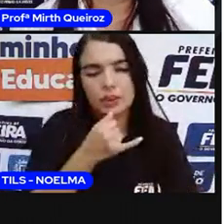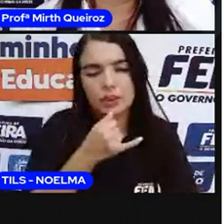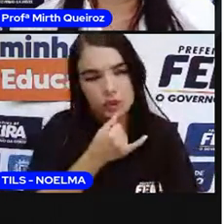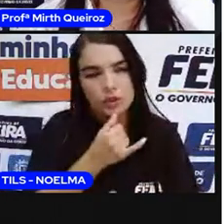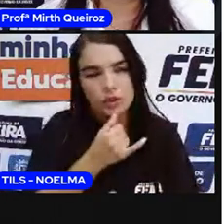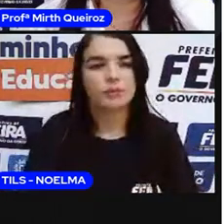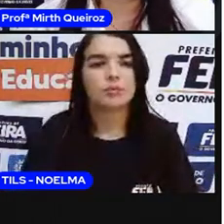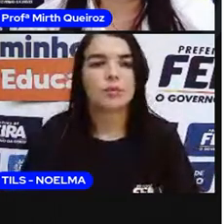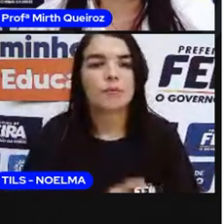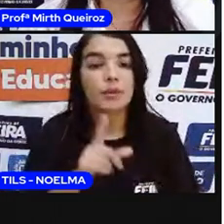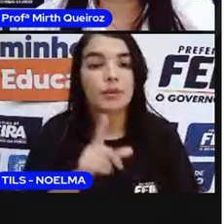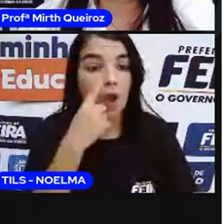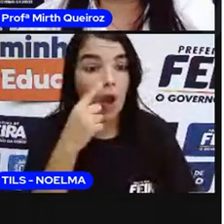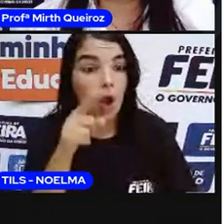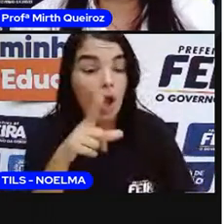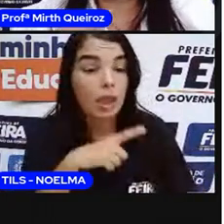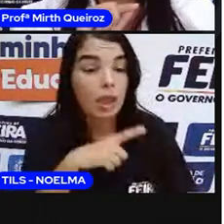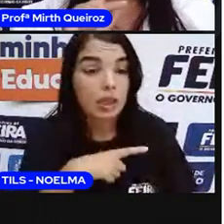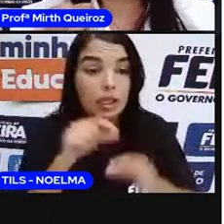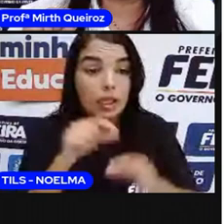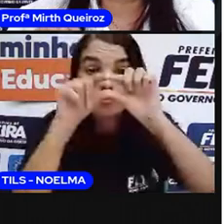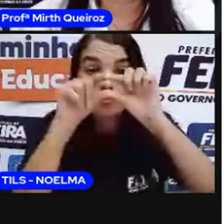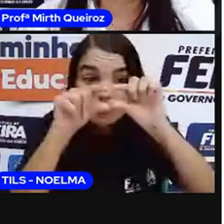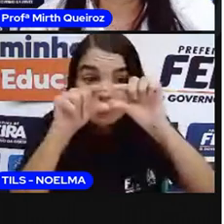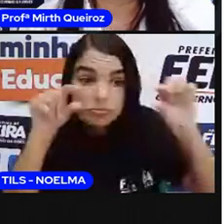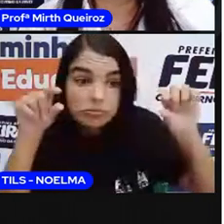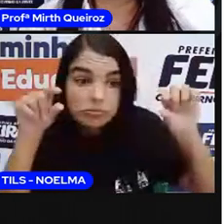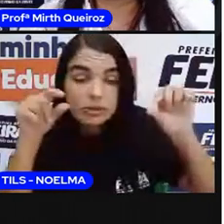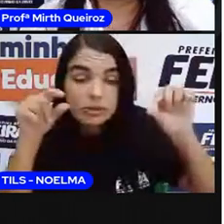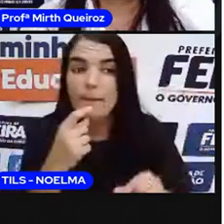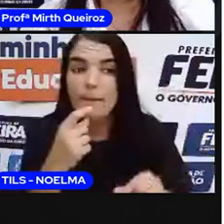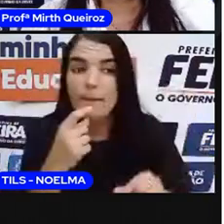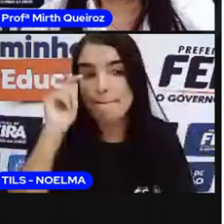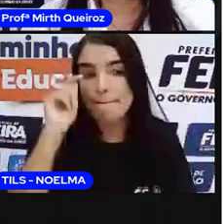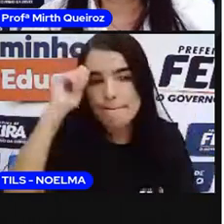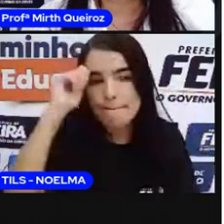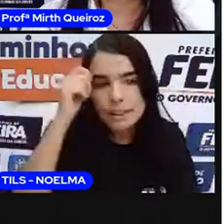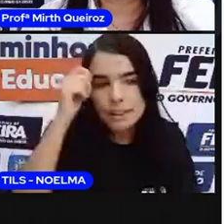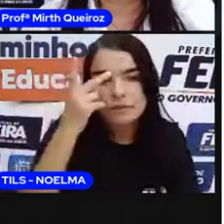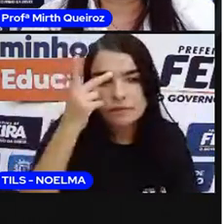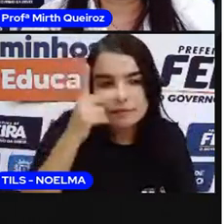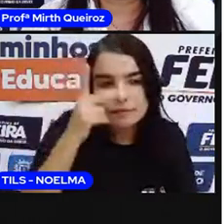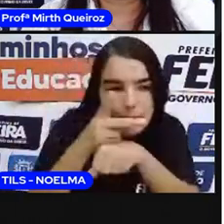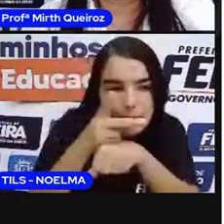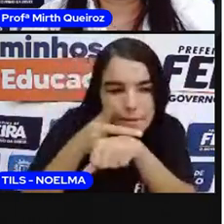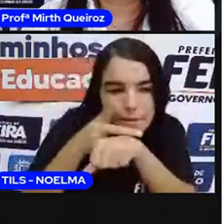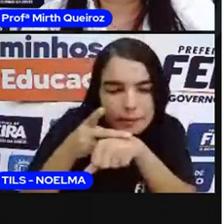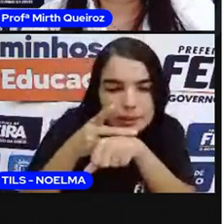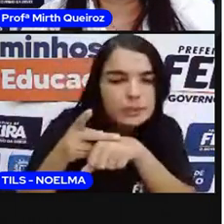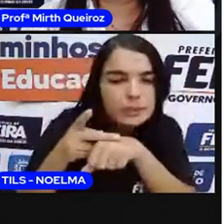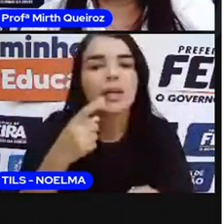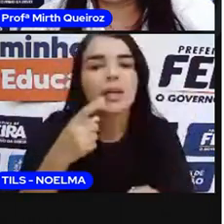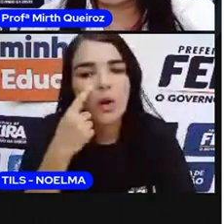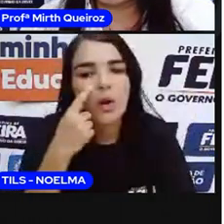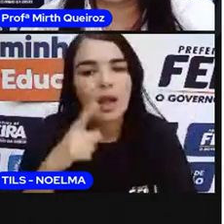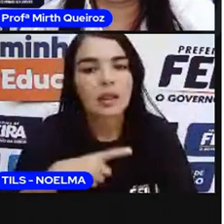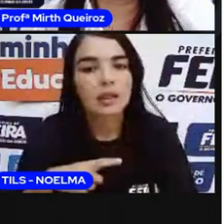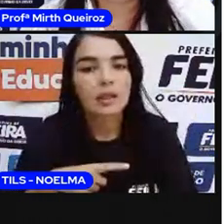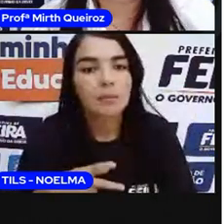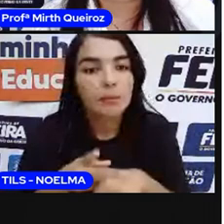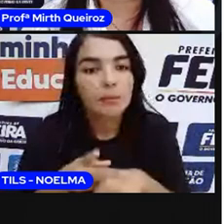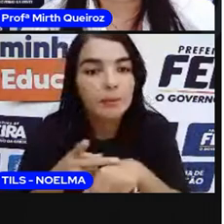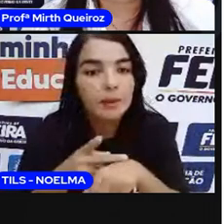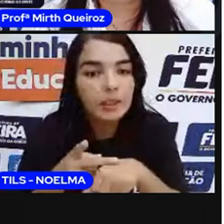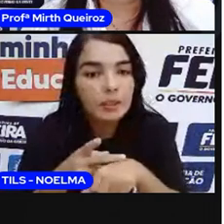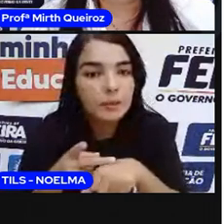que temos algumas palavras que estão de padre, que tem um traço aí embaixo, e outras que estão em negrito.